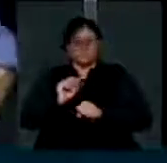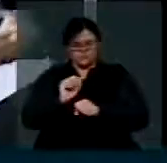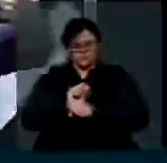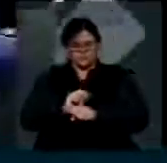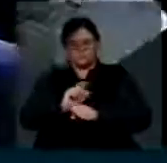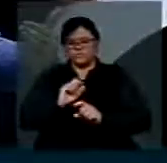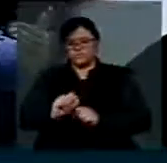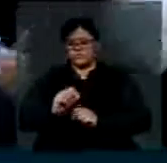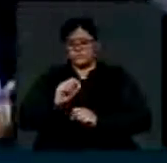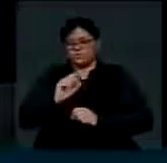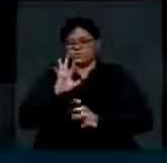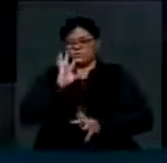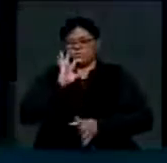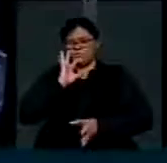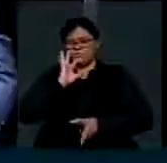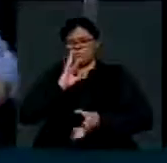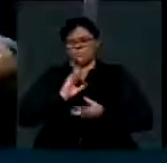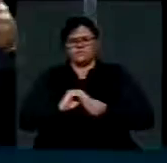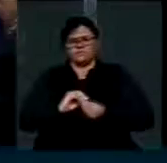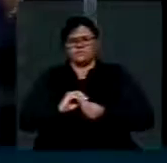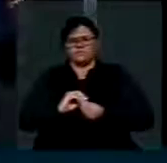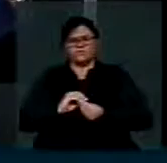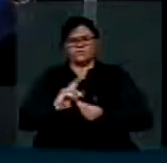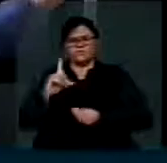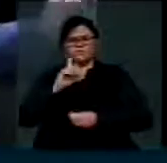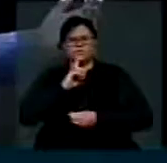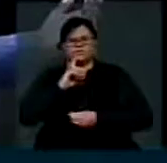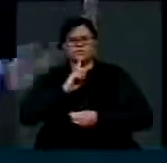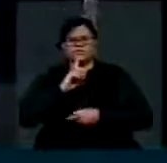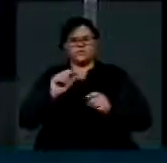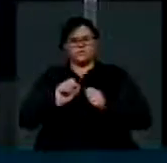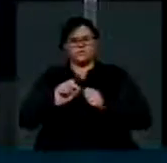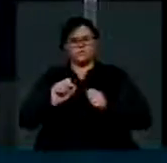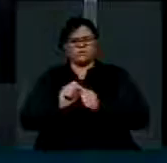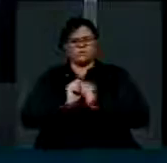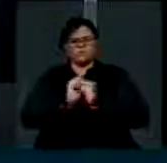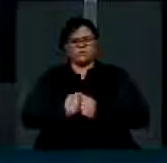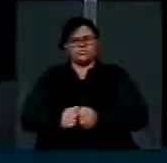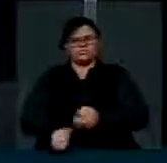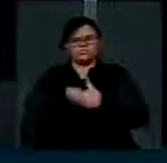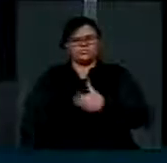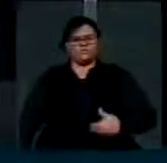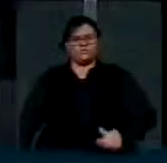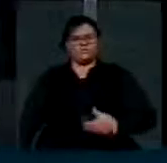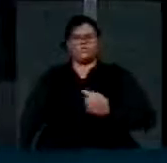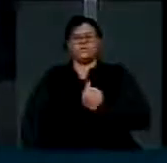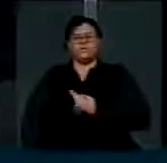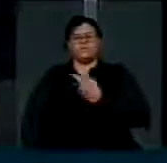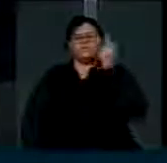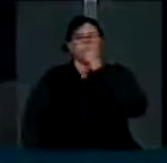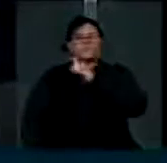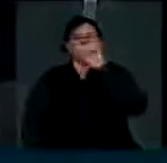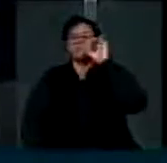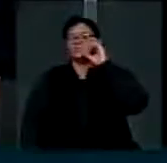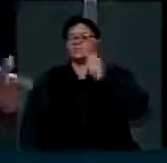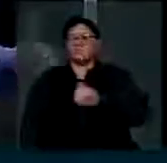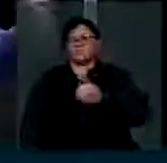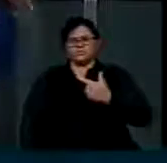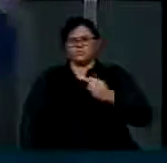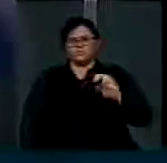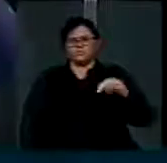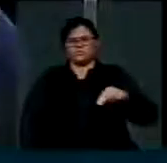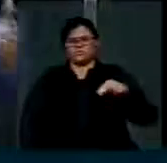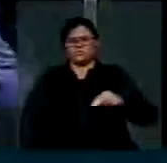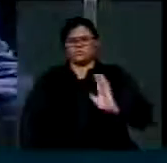o entendimento que está sendo construído com o governo para que nós possamos, no dia 12 de novembro,